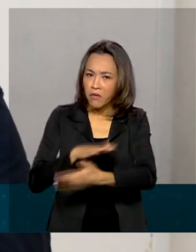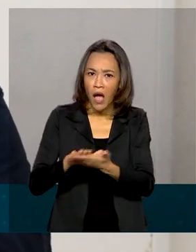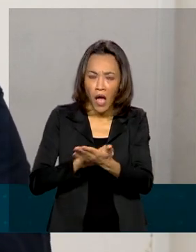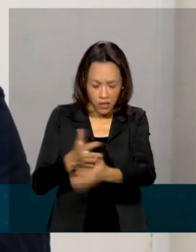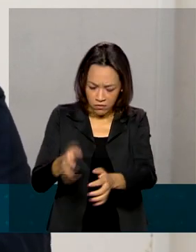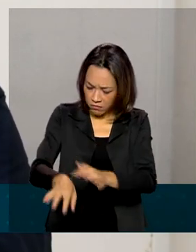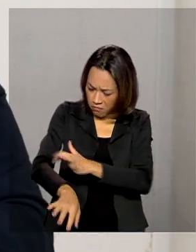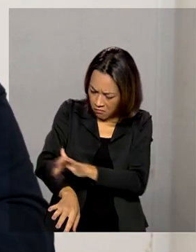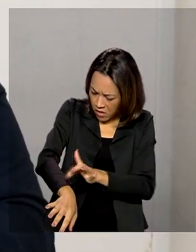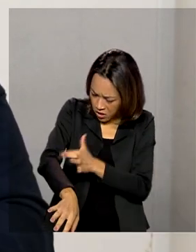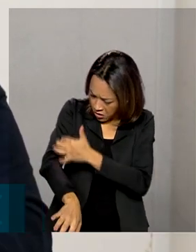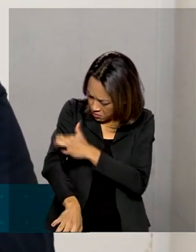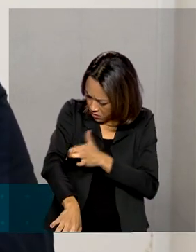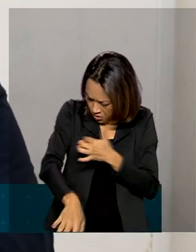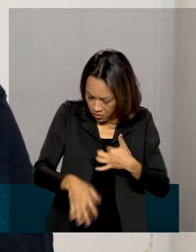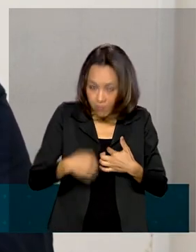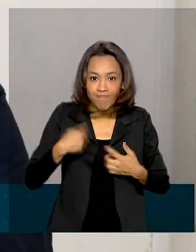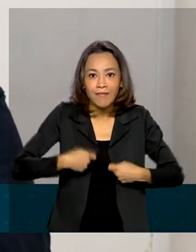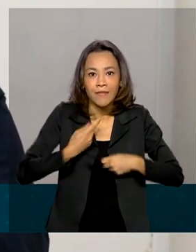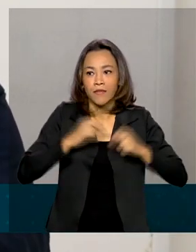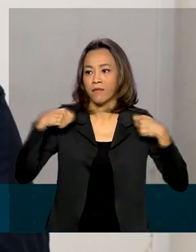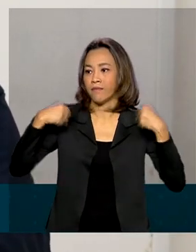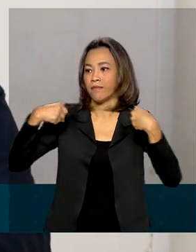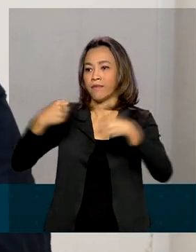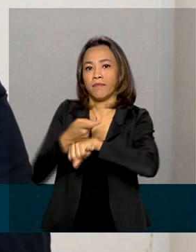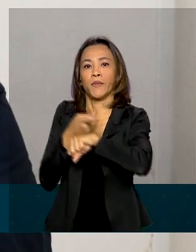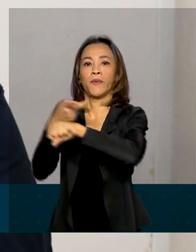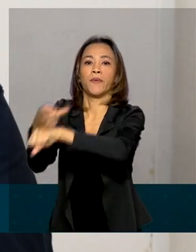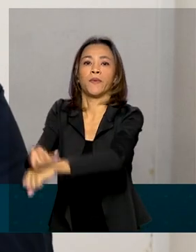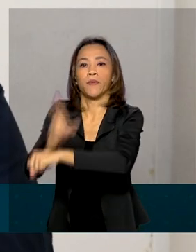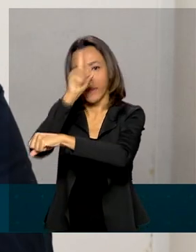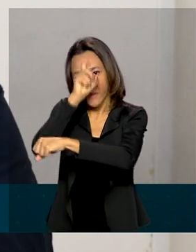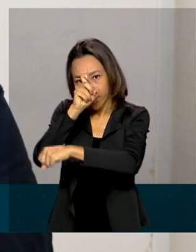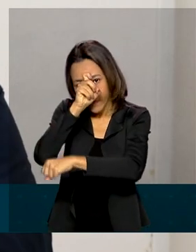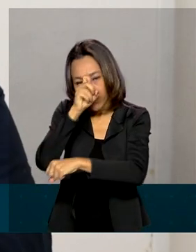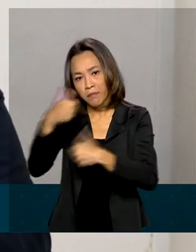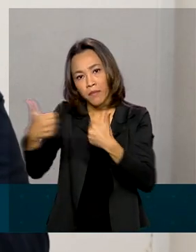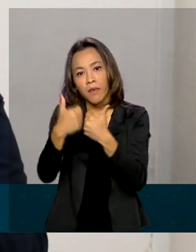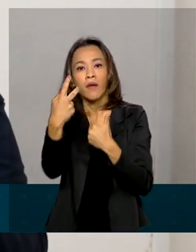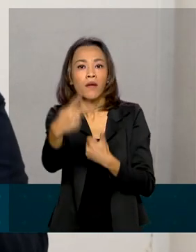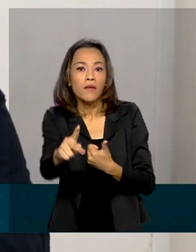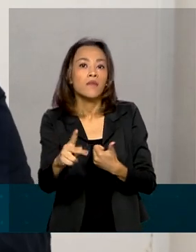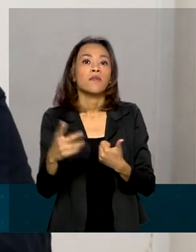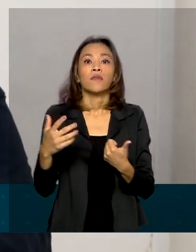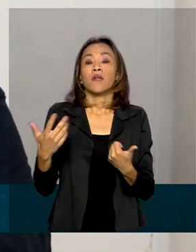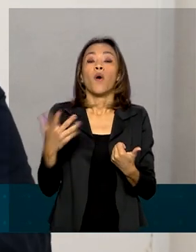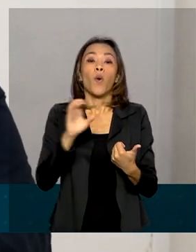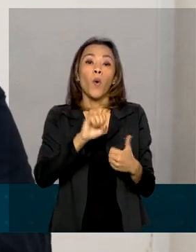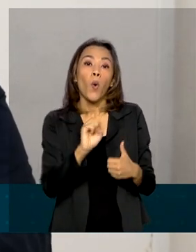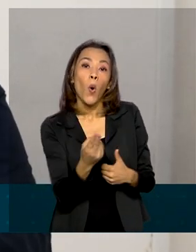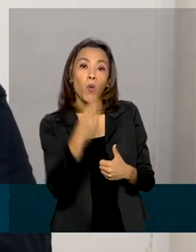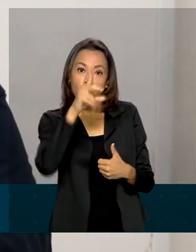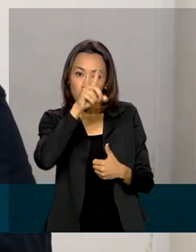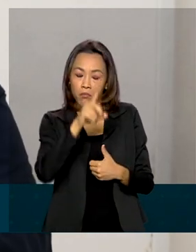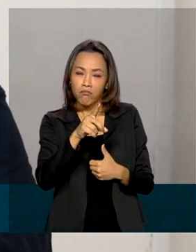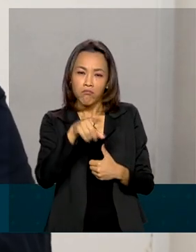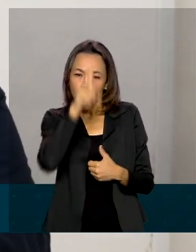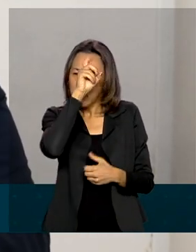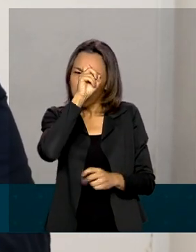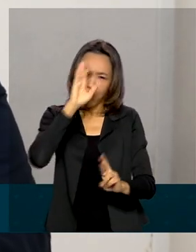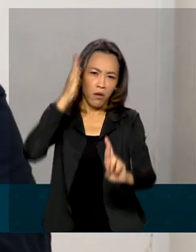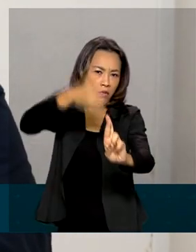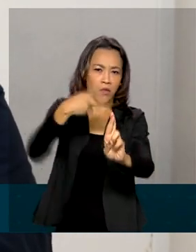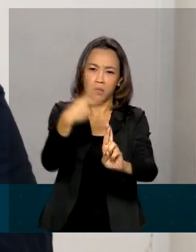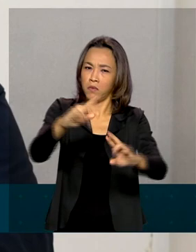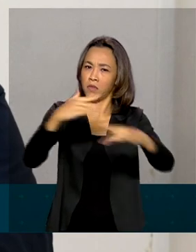mancha na pele, procure o serviço de saúde. A sua unidade de atenção básica, o hospital universitário da sua